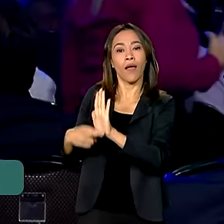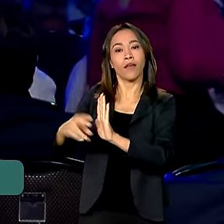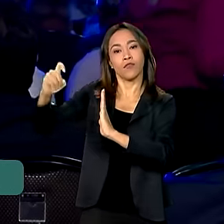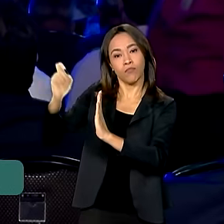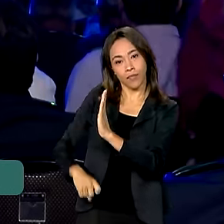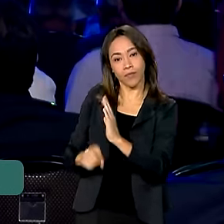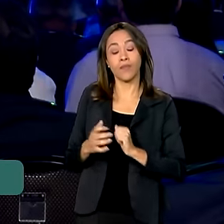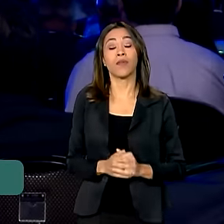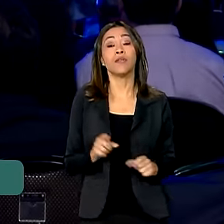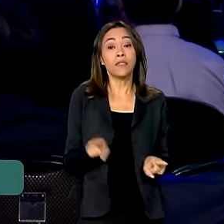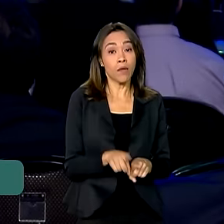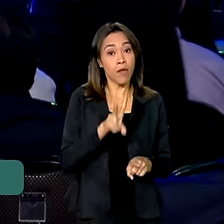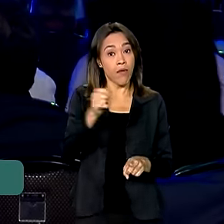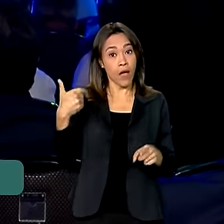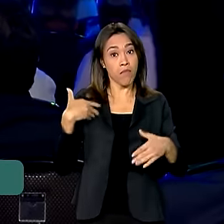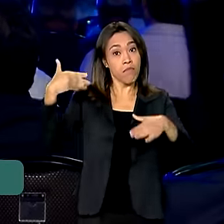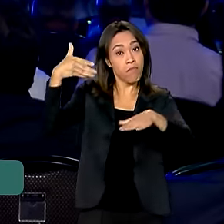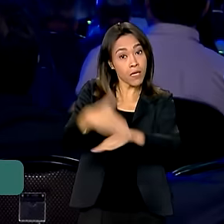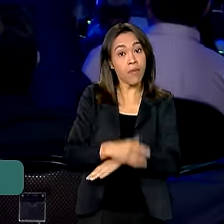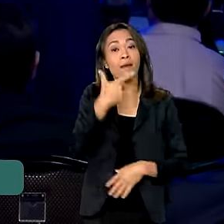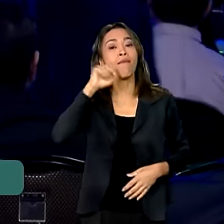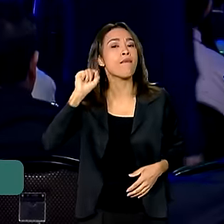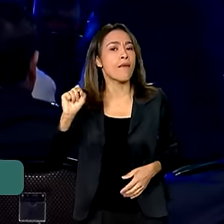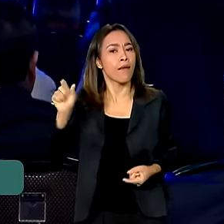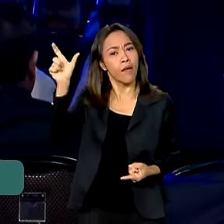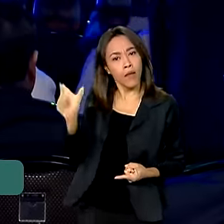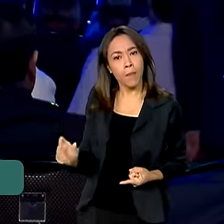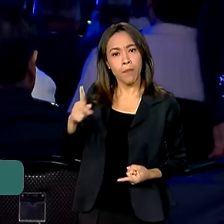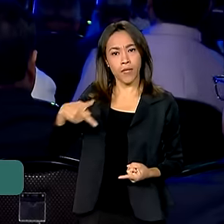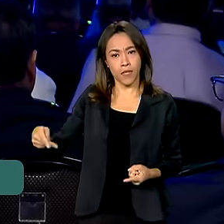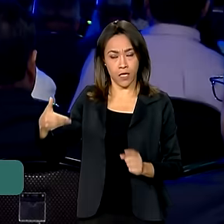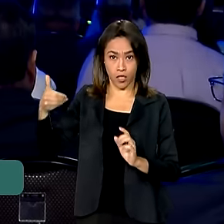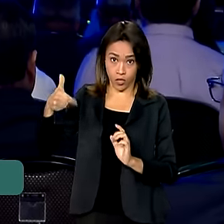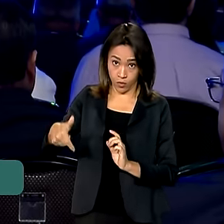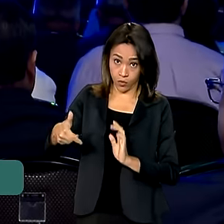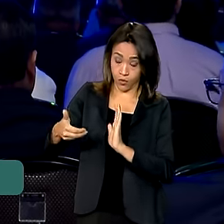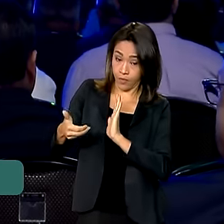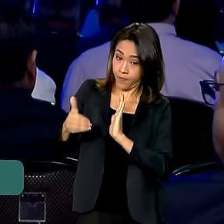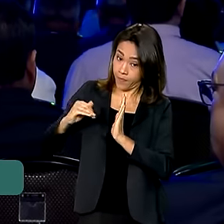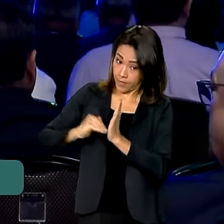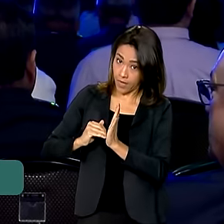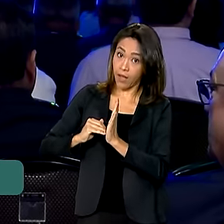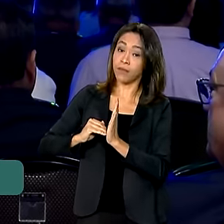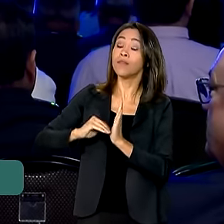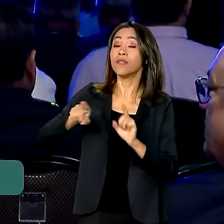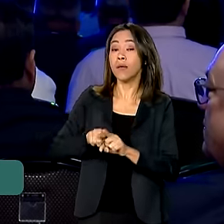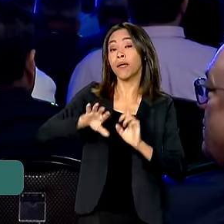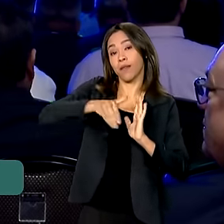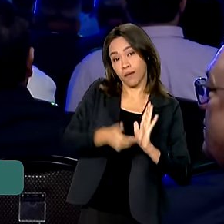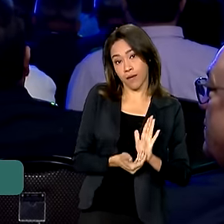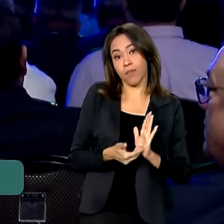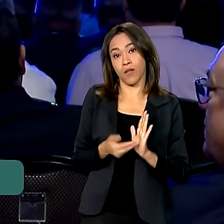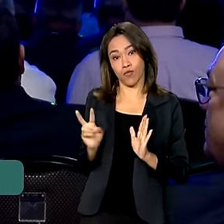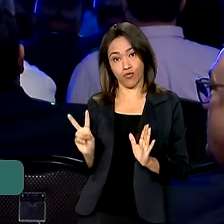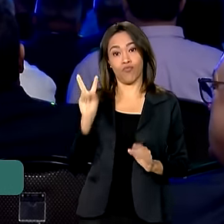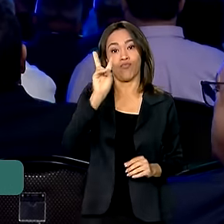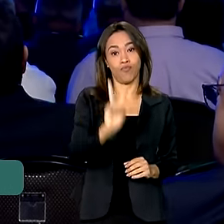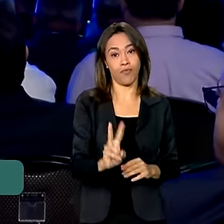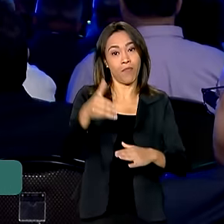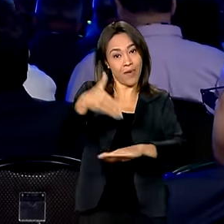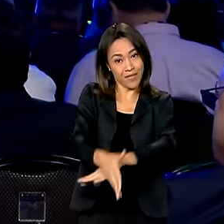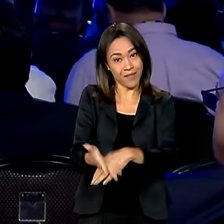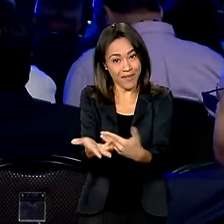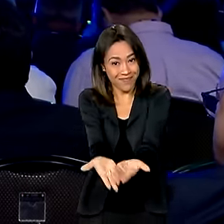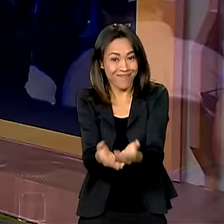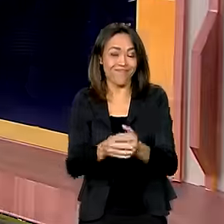participar ainda da abertura os presidentes do Senado, Rodrigo Pacheco e da Câmara, Arthur Lira. É isso, Karine, eu